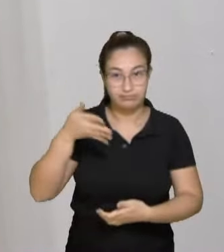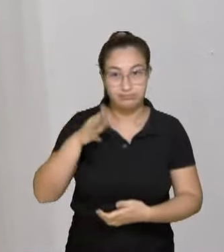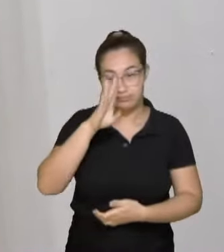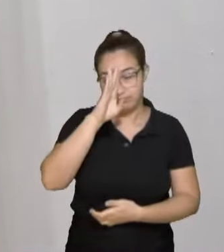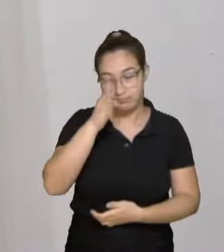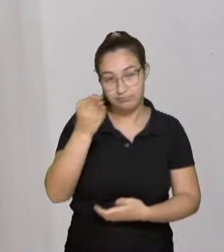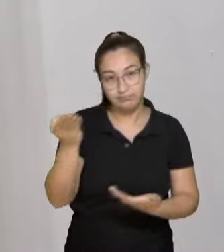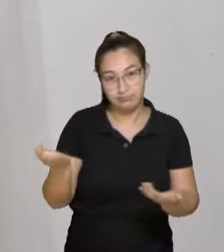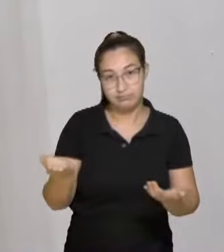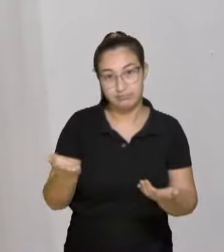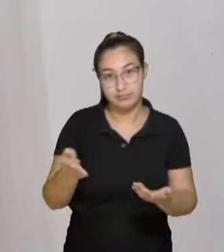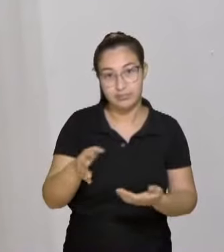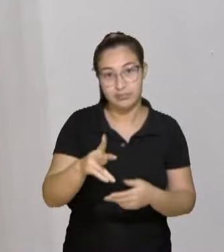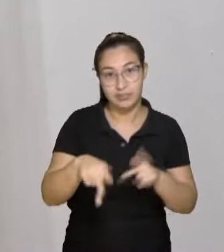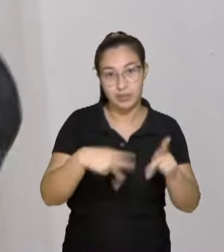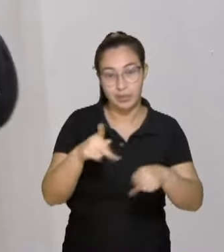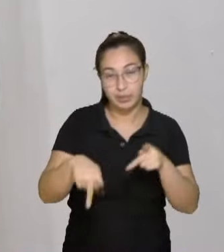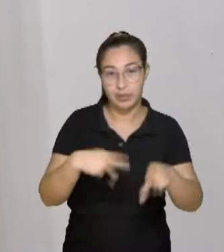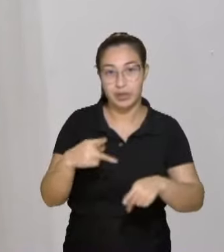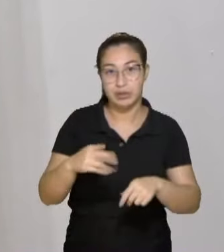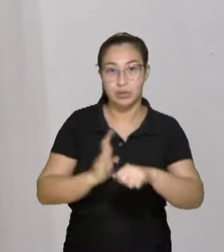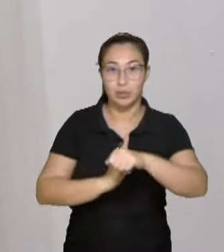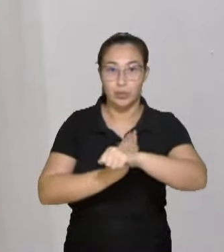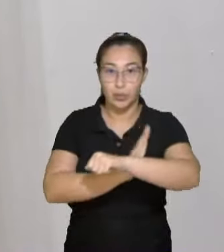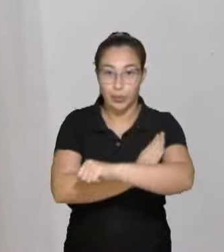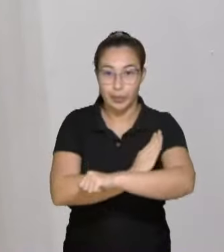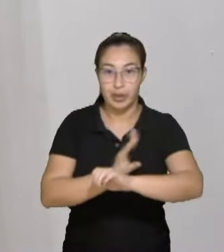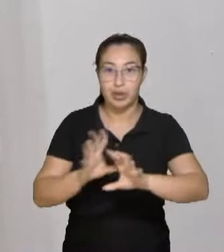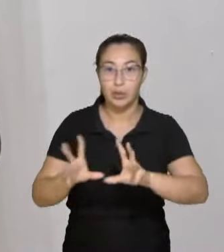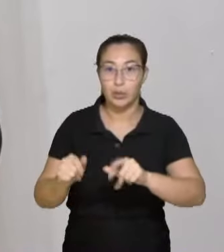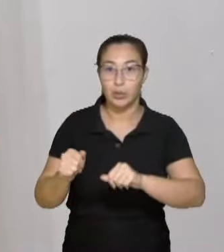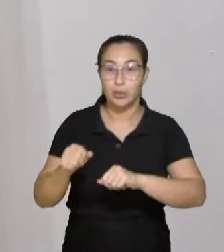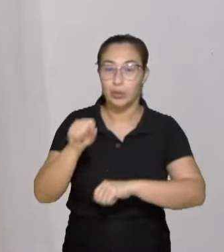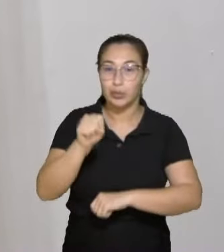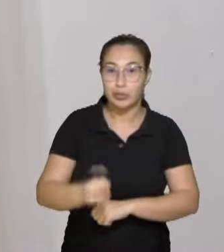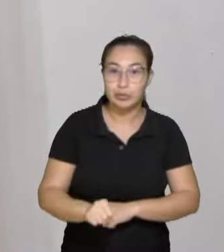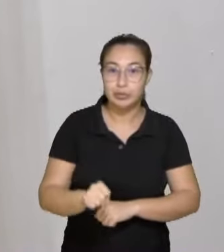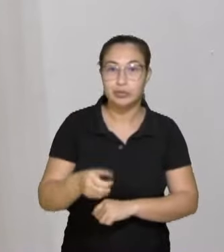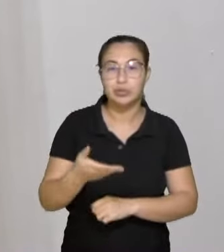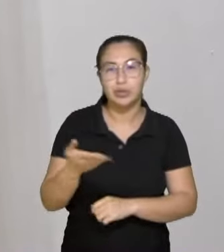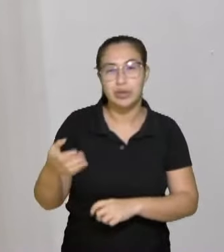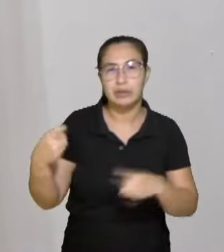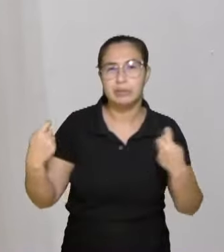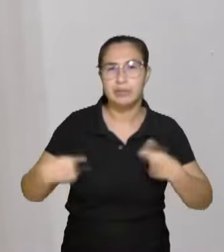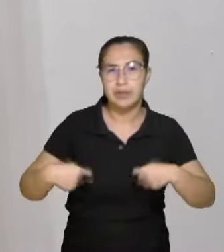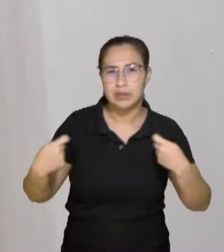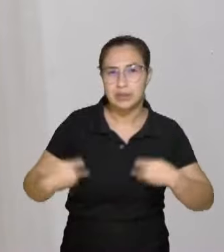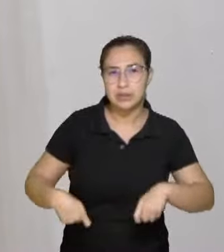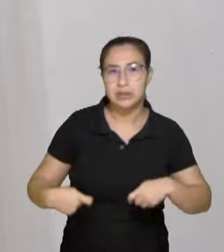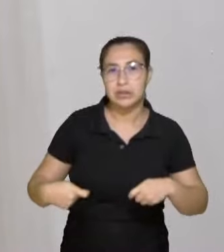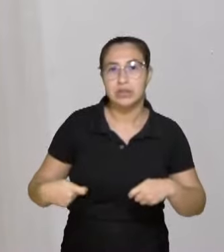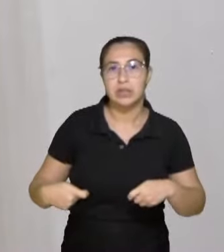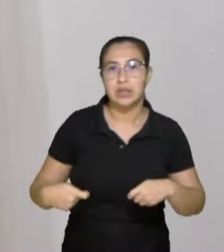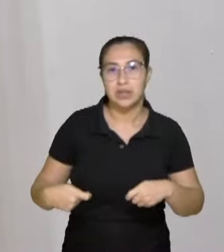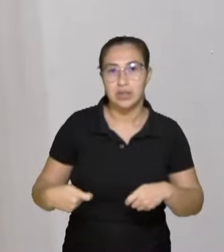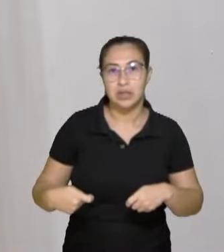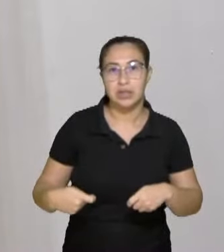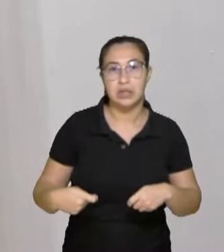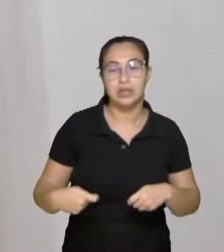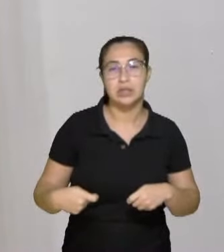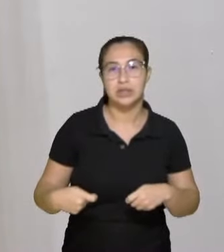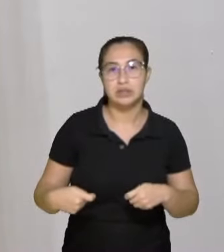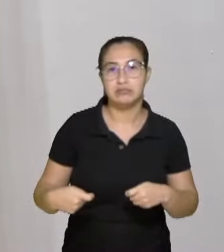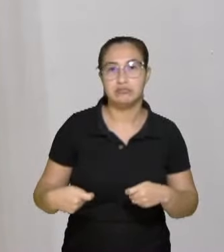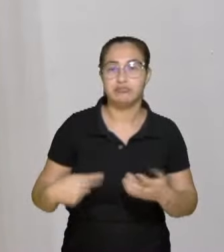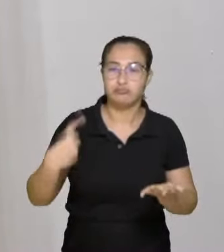a população tubaronense da região, toda a grande região sul, a necessidade de ratificarmos o